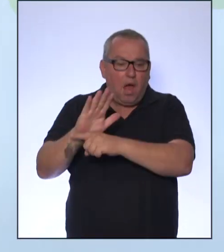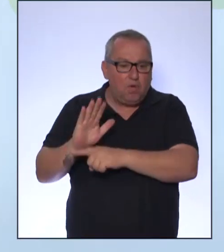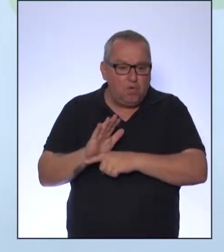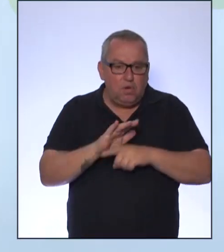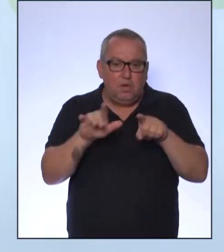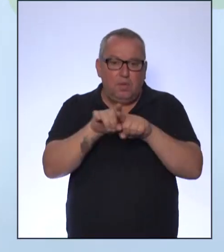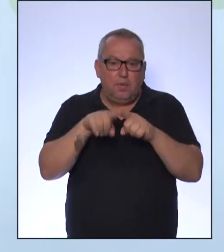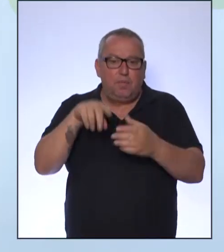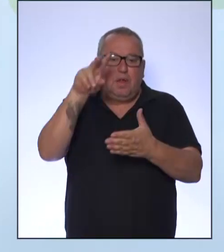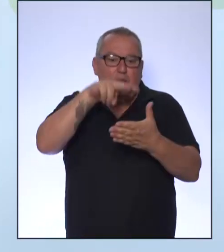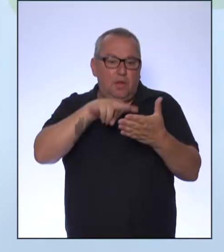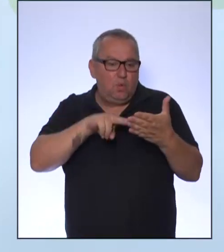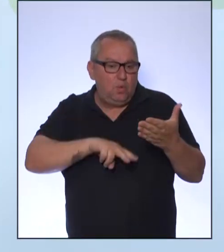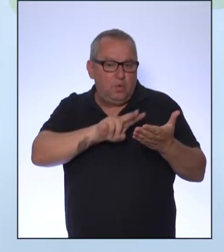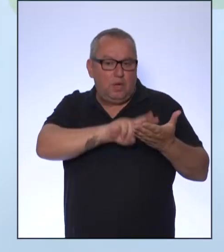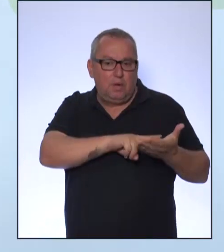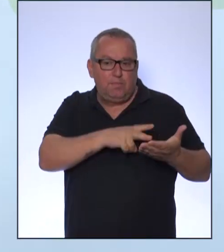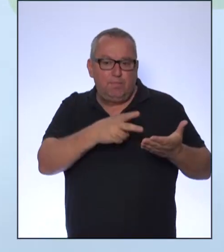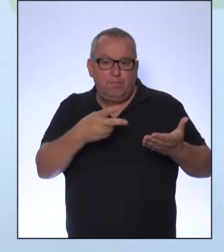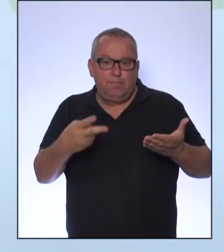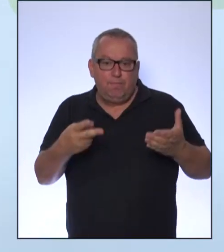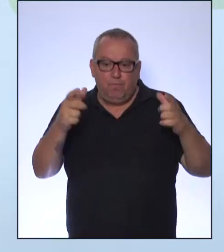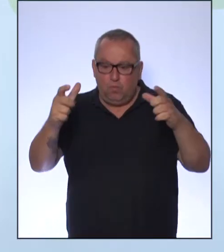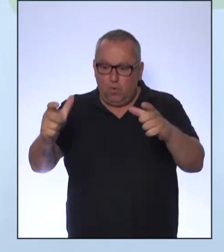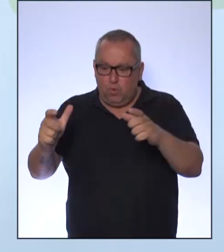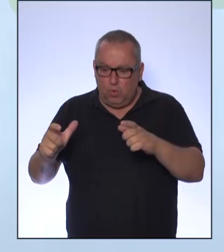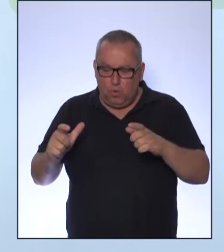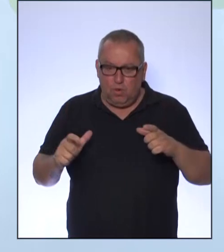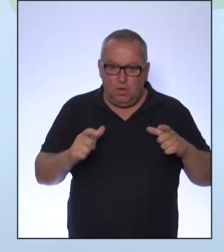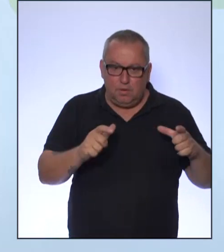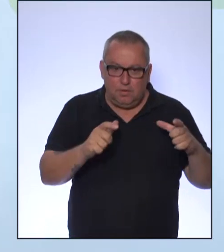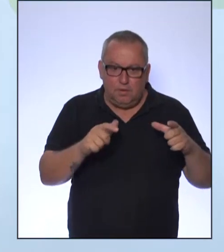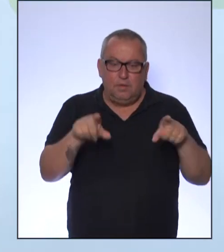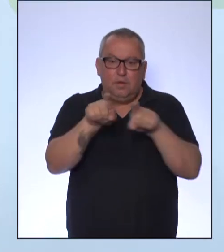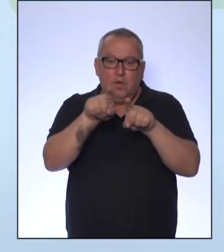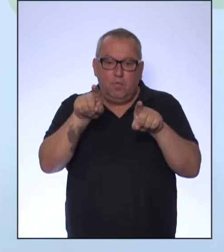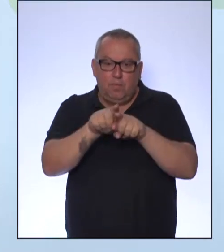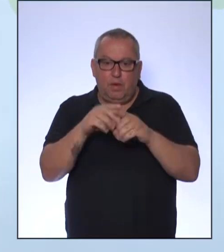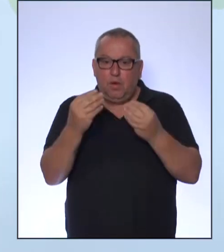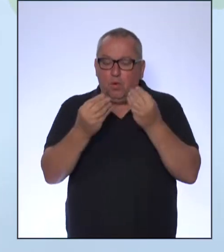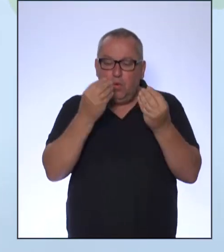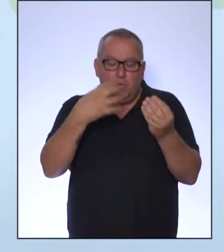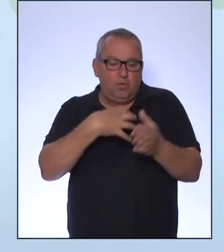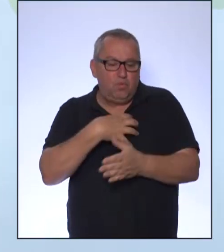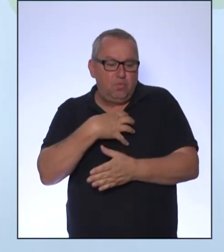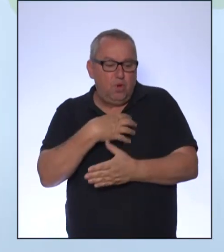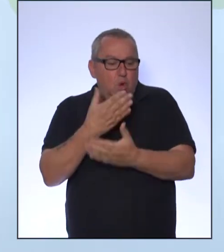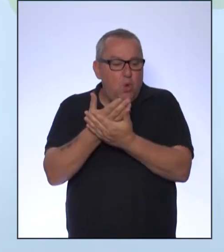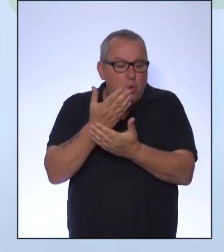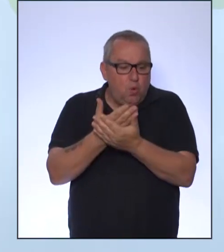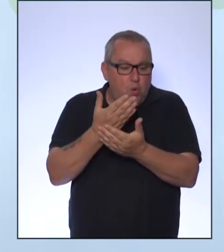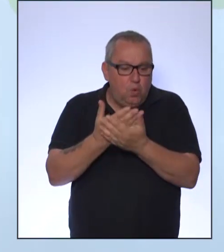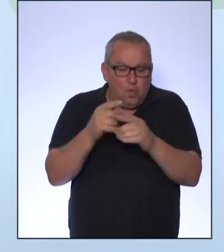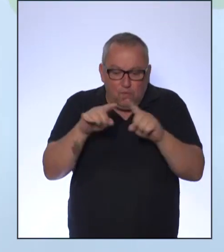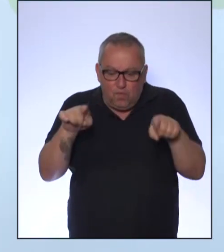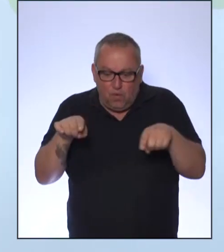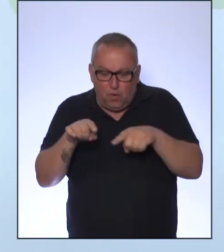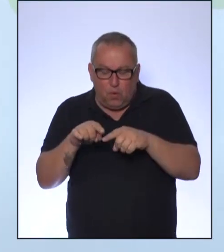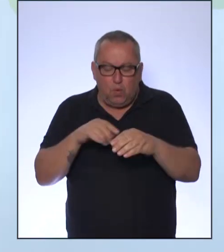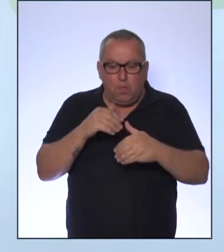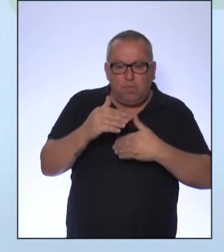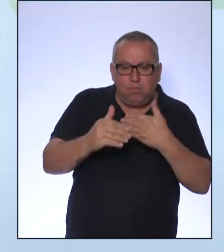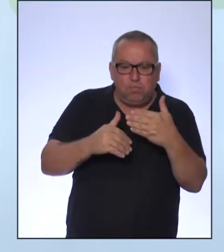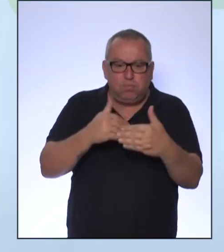leitura e a interpretação do espaço geográfico. É por meio do estudo das formas, dos processos, dos